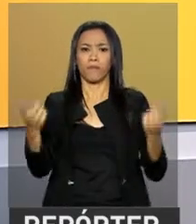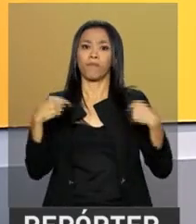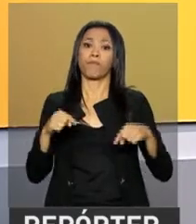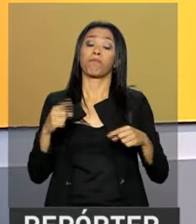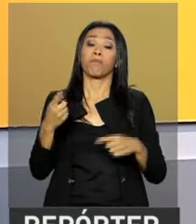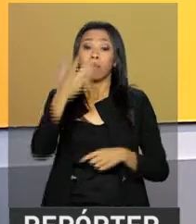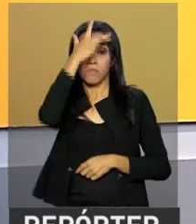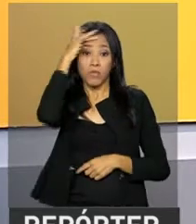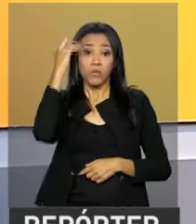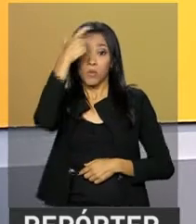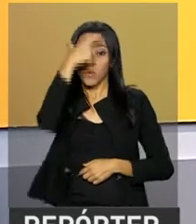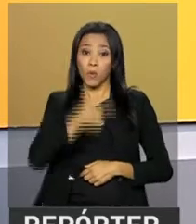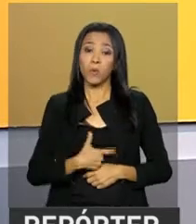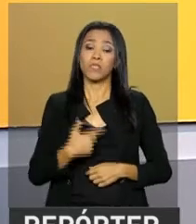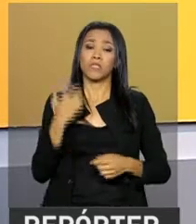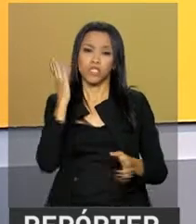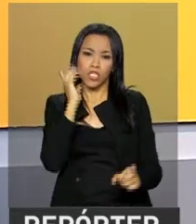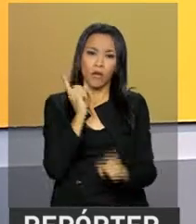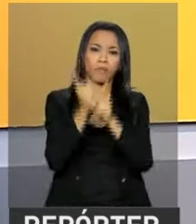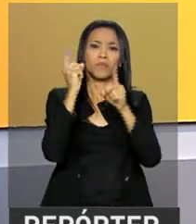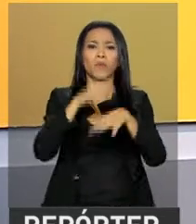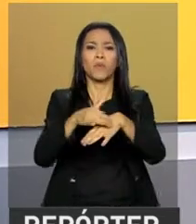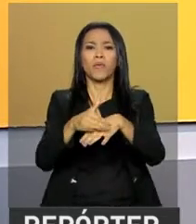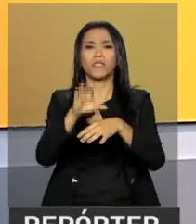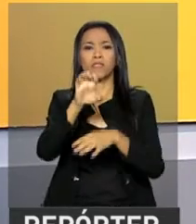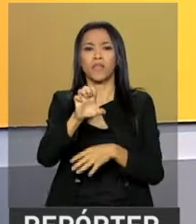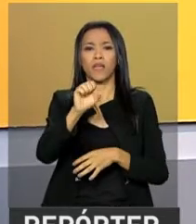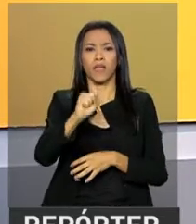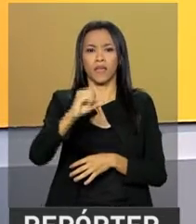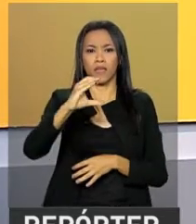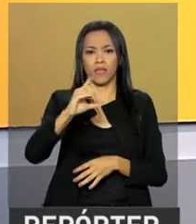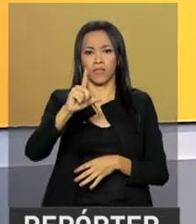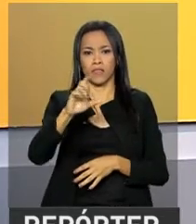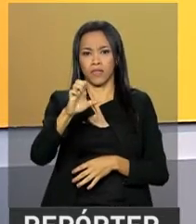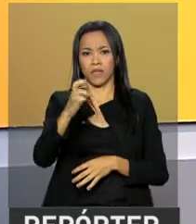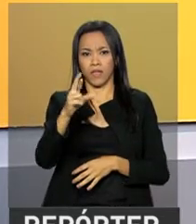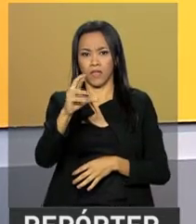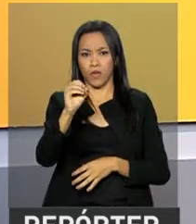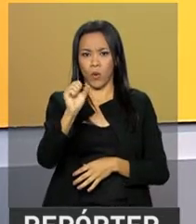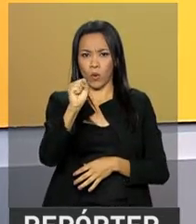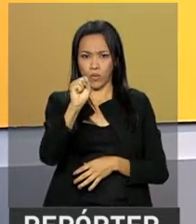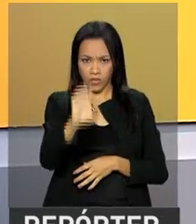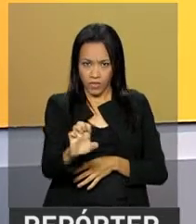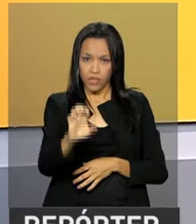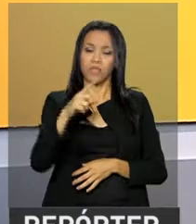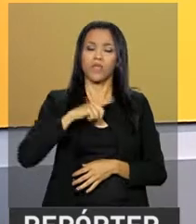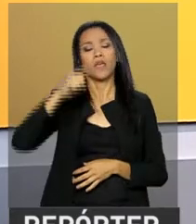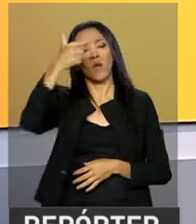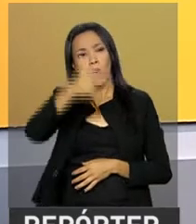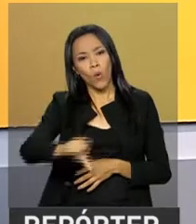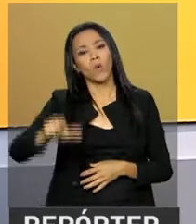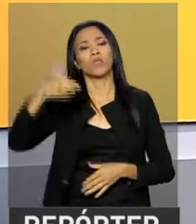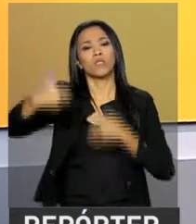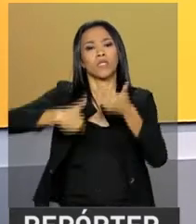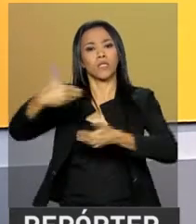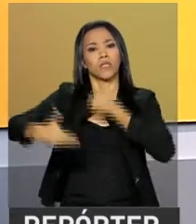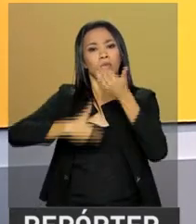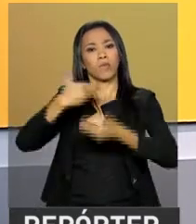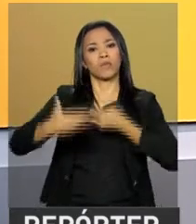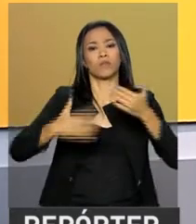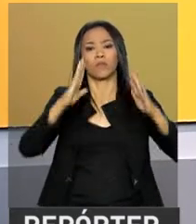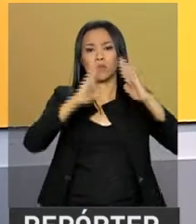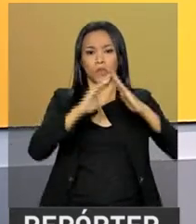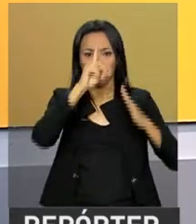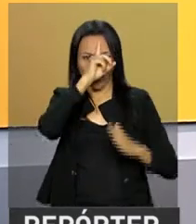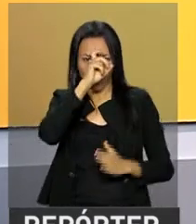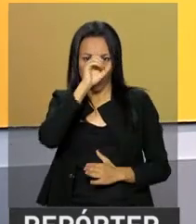diagnosticados com esclerose múltipla contam agora com mais uma opção de tratamento no Sistema Único de Saúde.